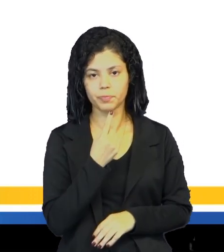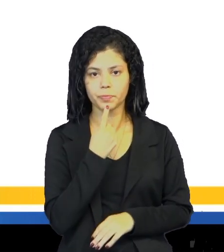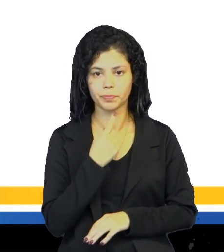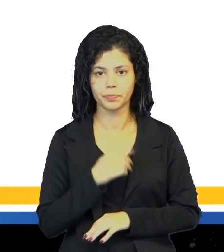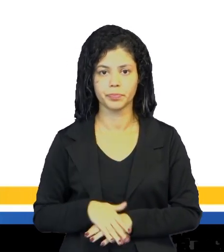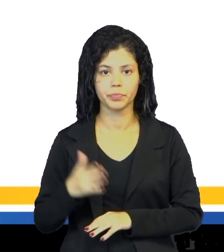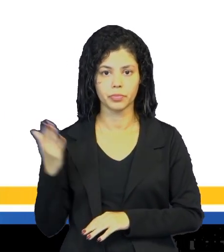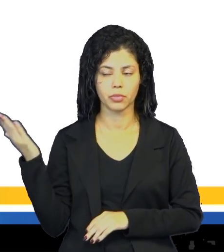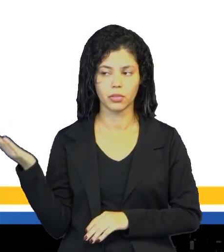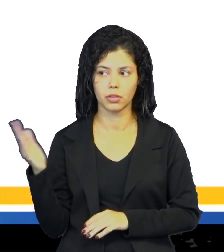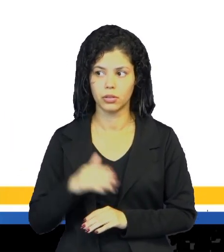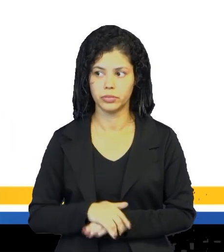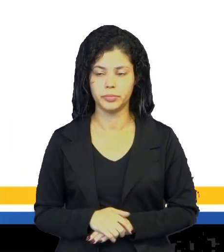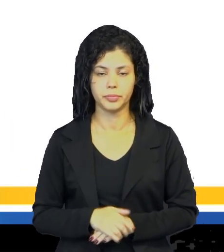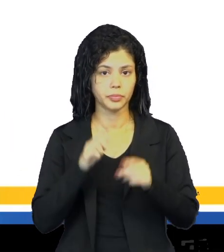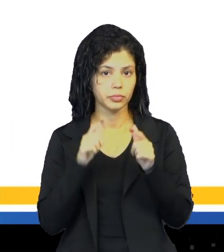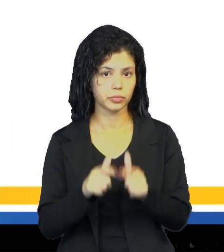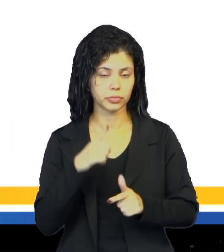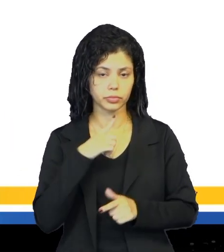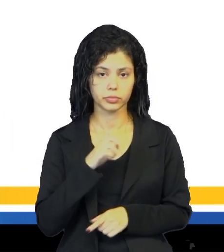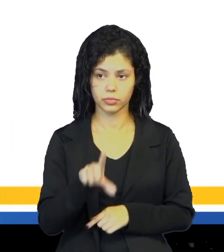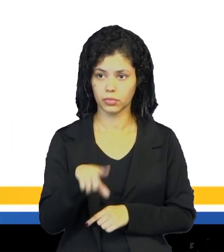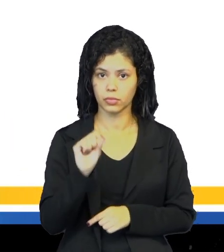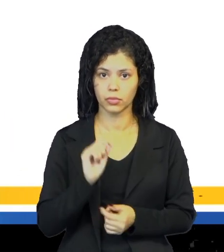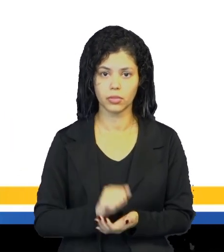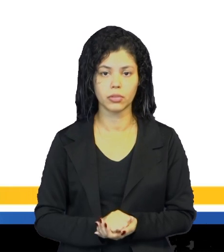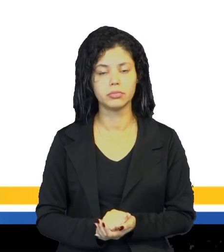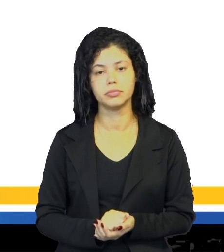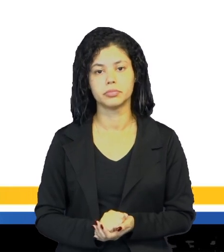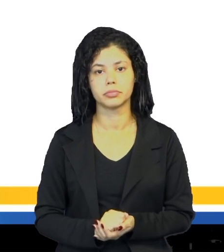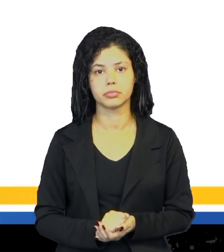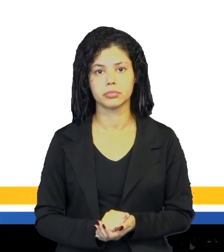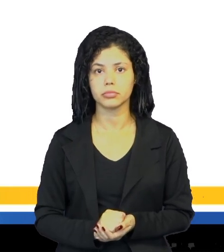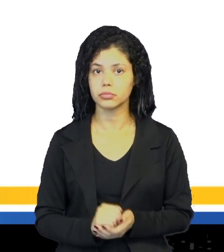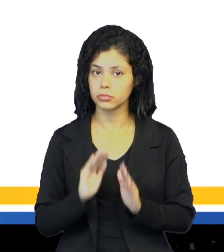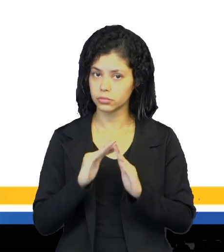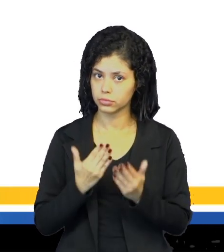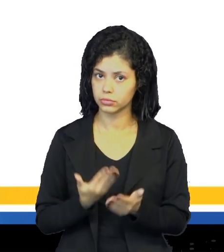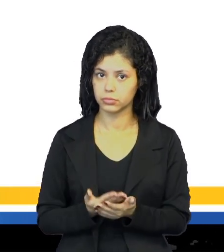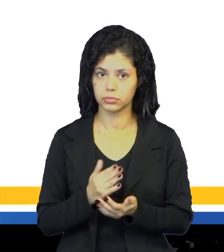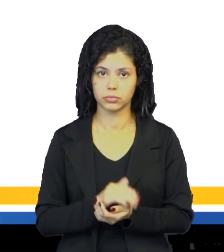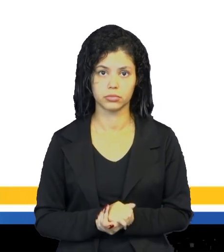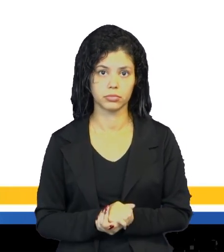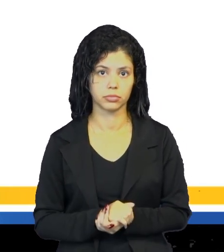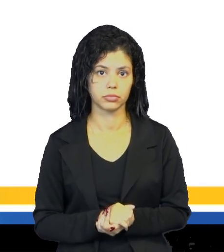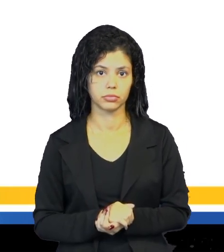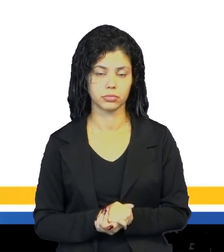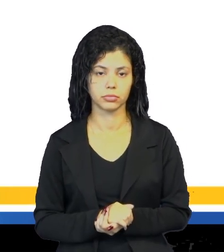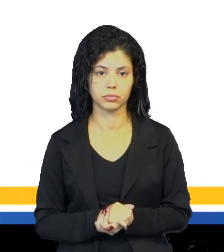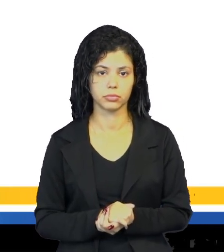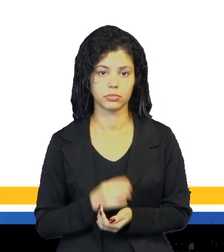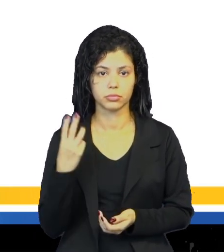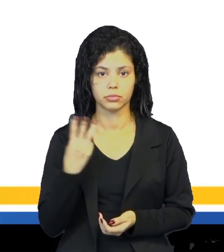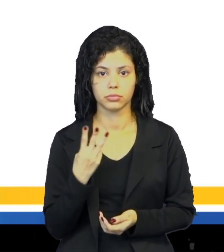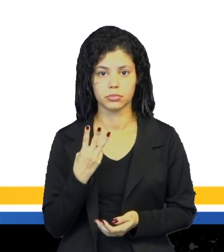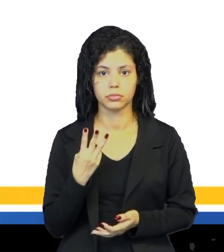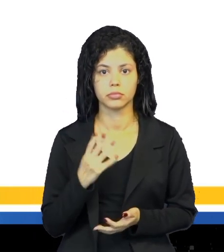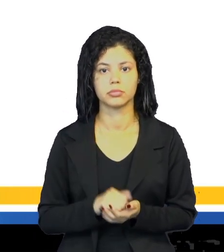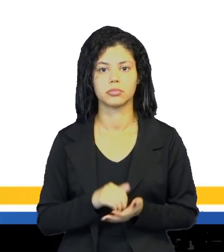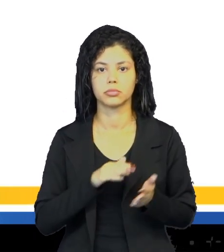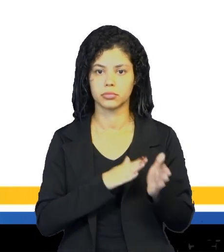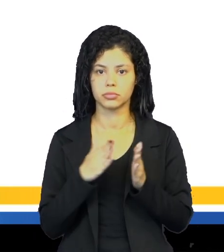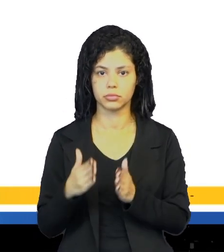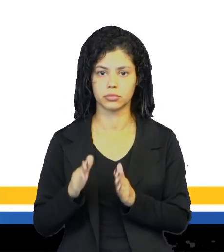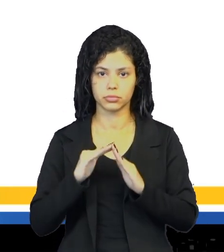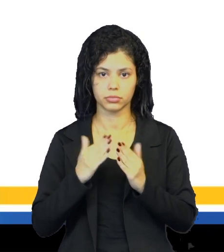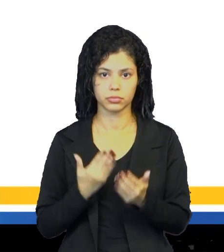ali, né. Lá direcção, onde é tomada as decisões burocráticas da escola, tá. Então, três imagens de baixo, ela faz